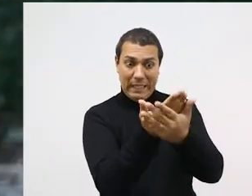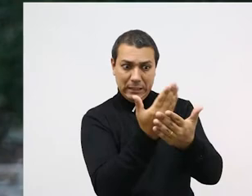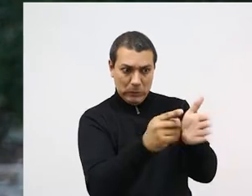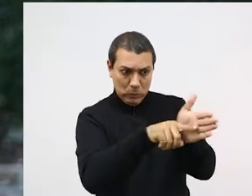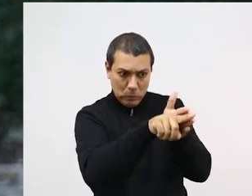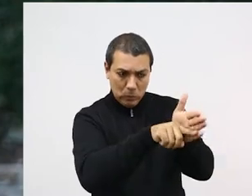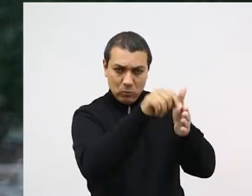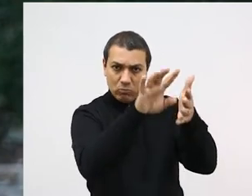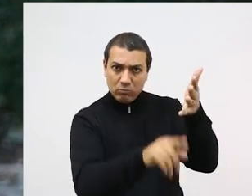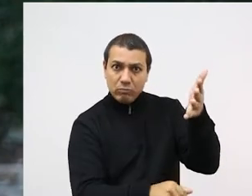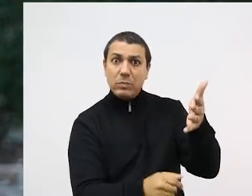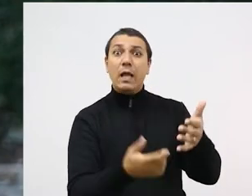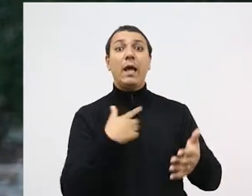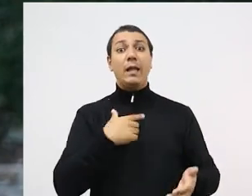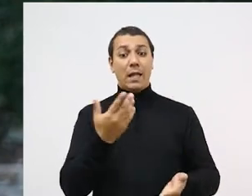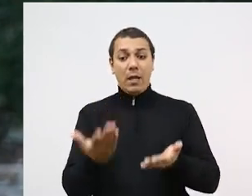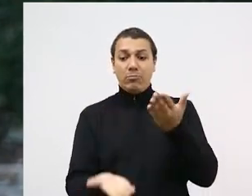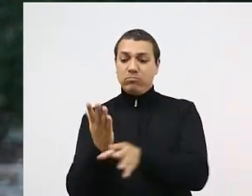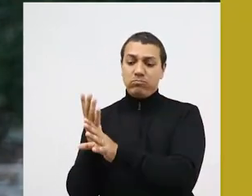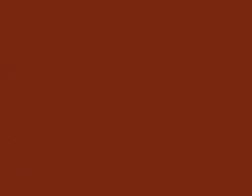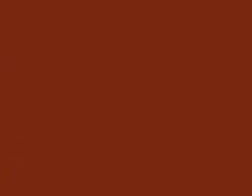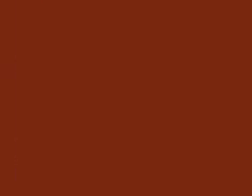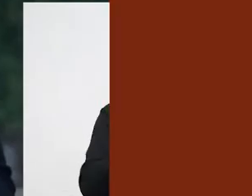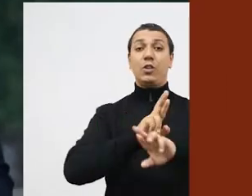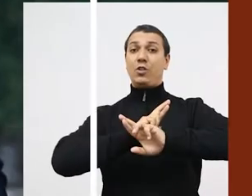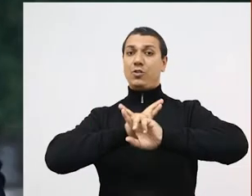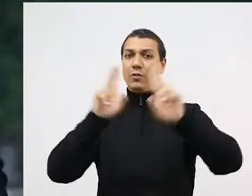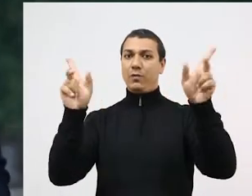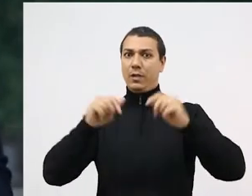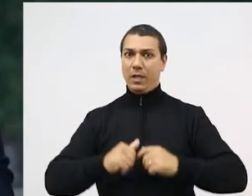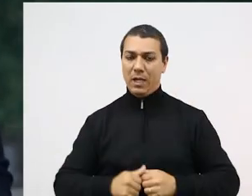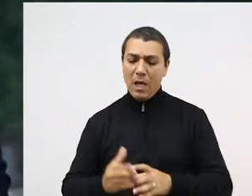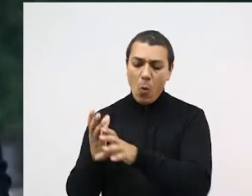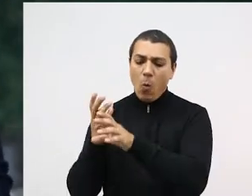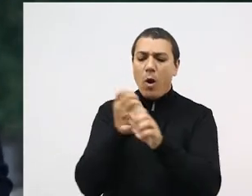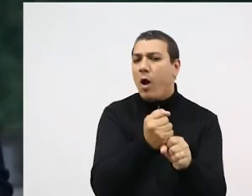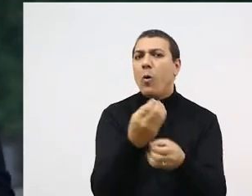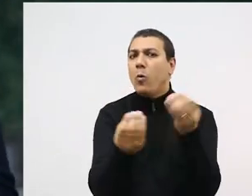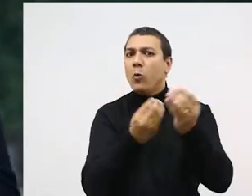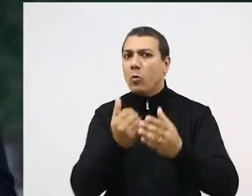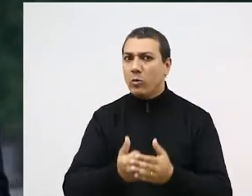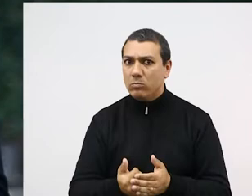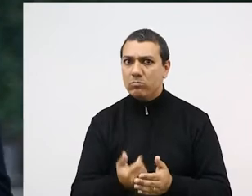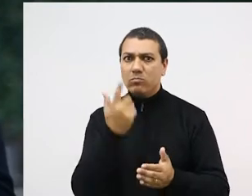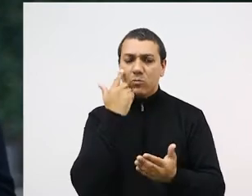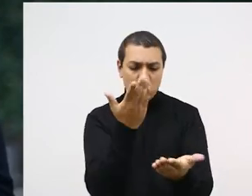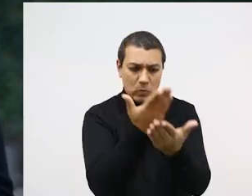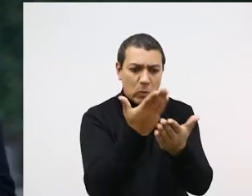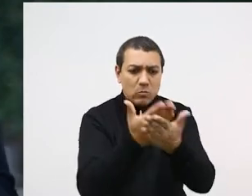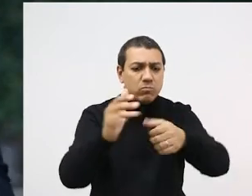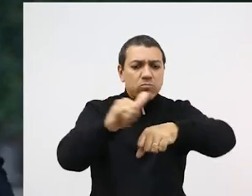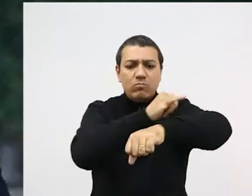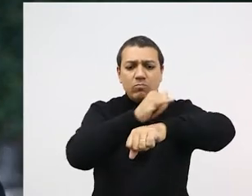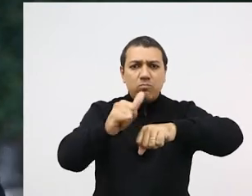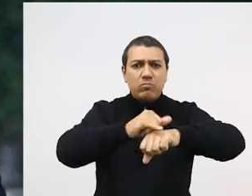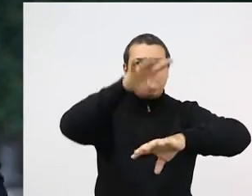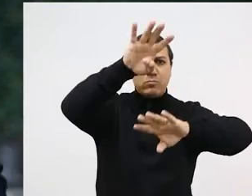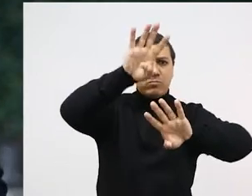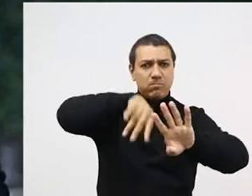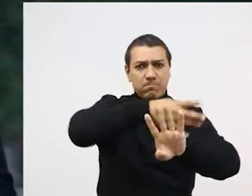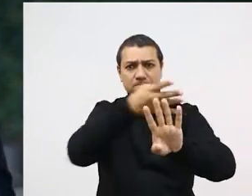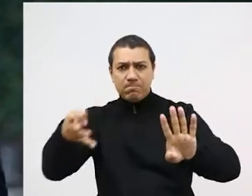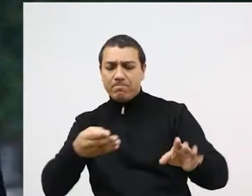diferentes, que vão influenciar na média final da região. Todo o cálculo foi montado a partir de métodos estatísticos e cada um desses